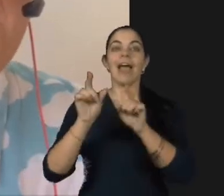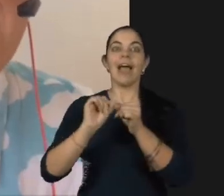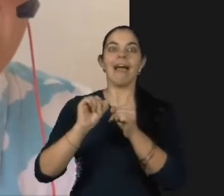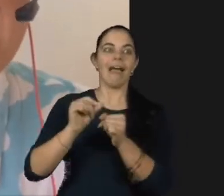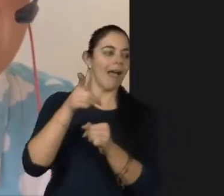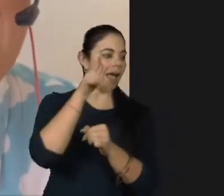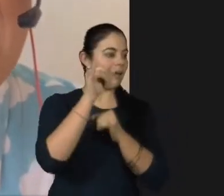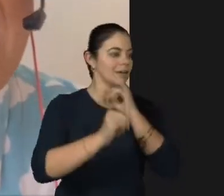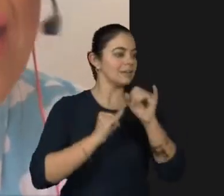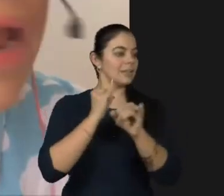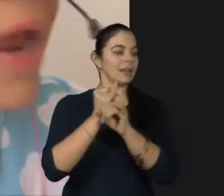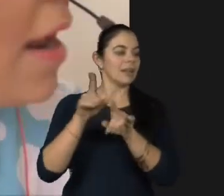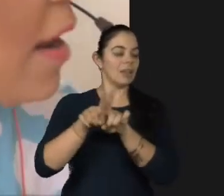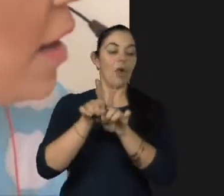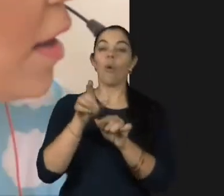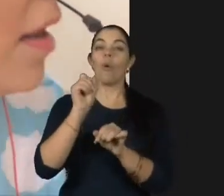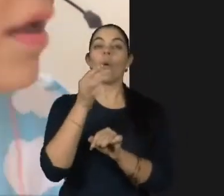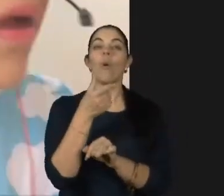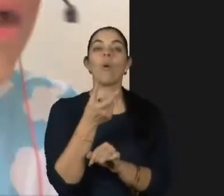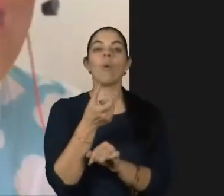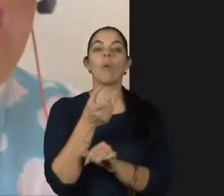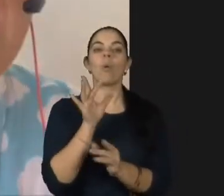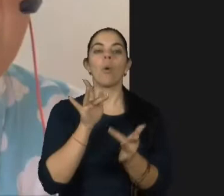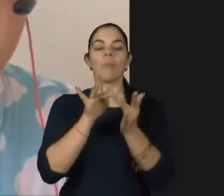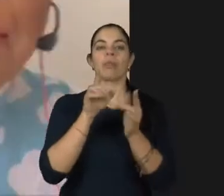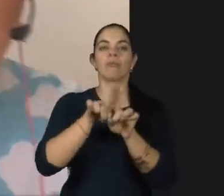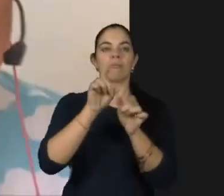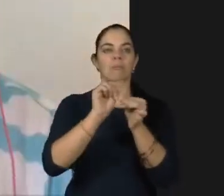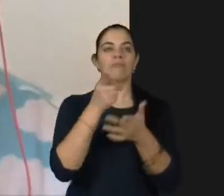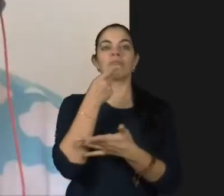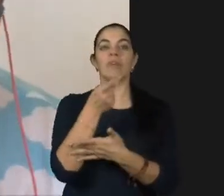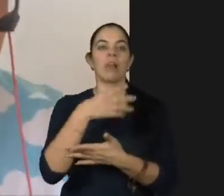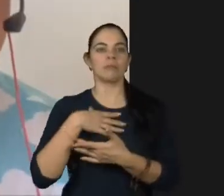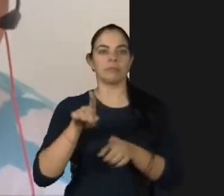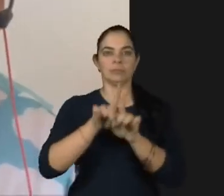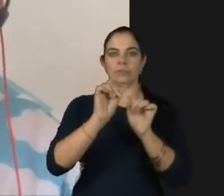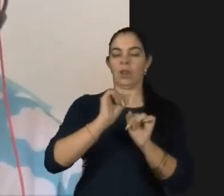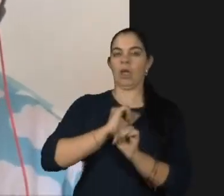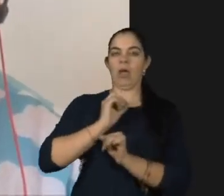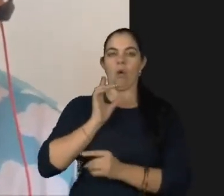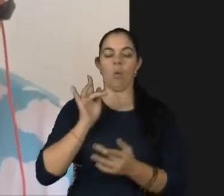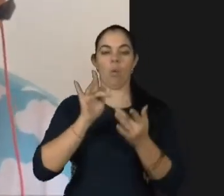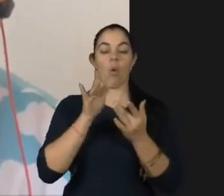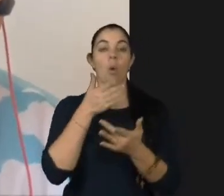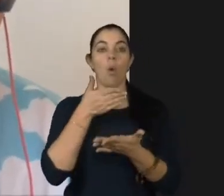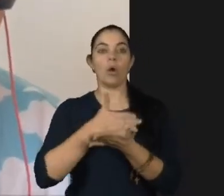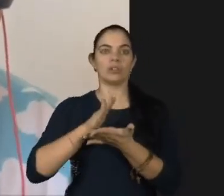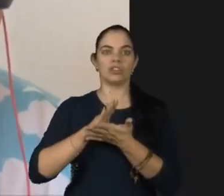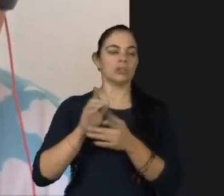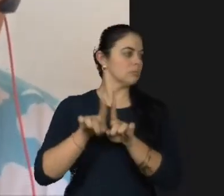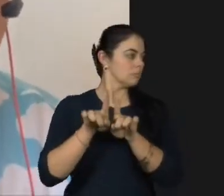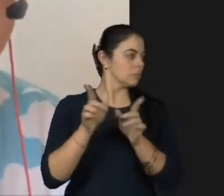época que eu comecei, tinha uma representatividade muito grande referente ao nanismo em si. Então,